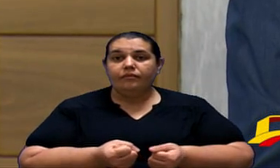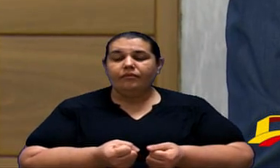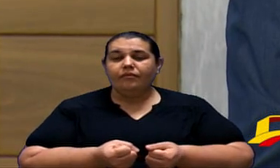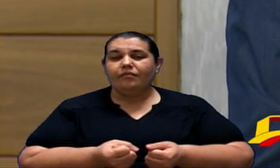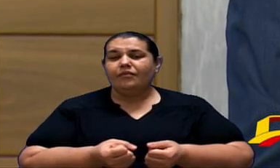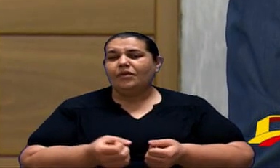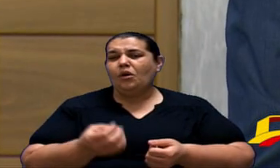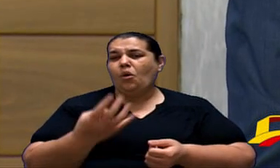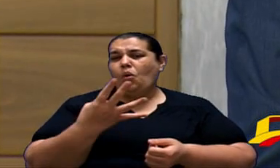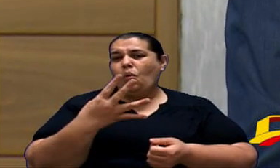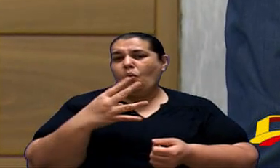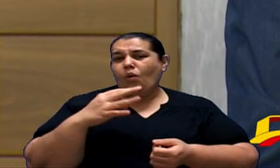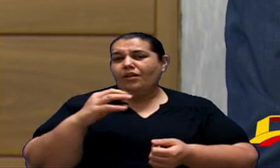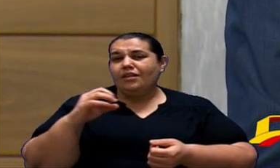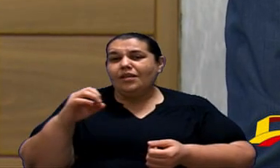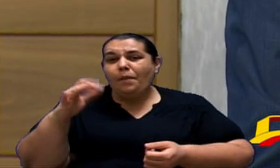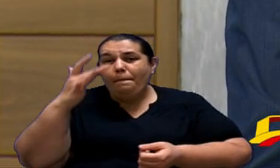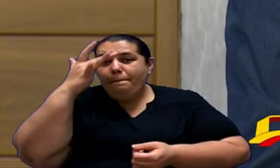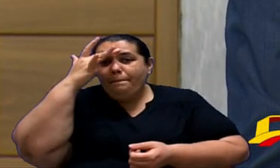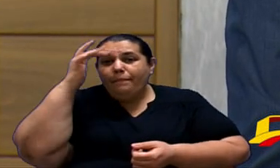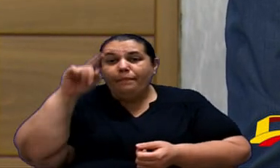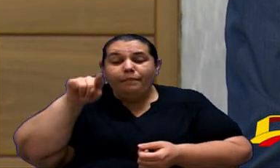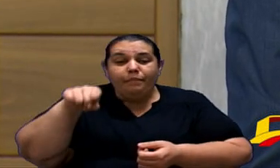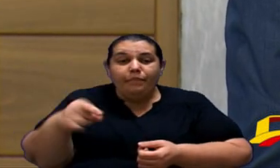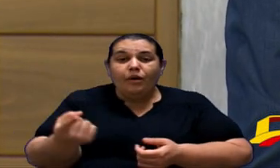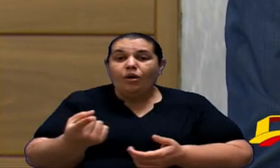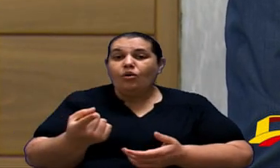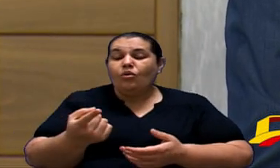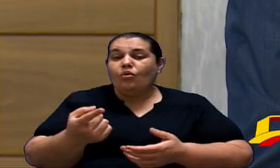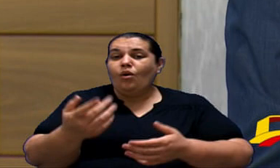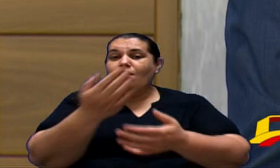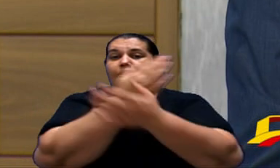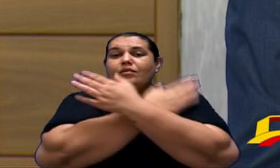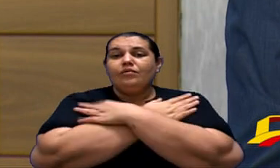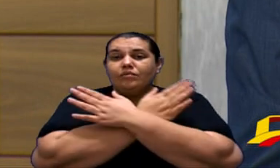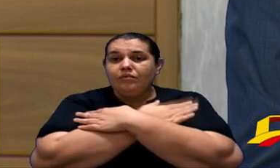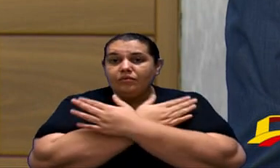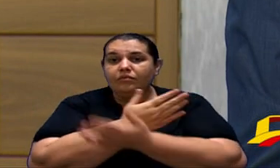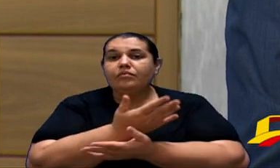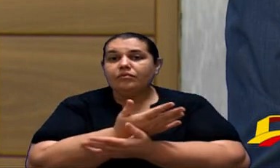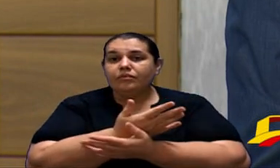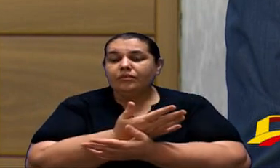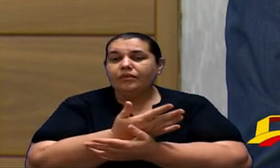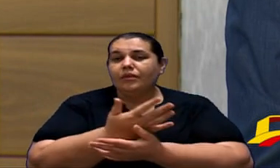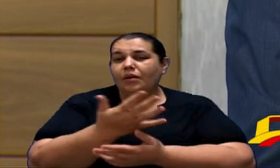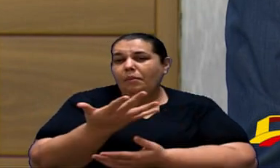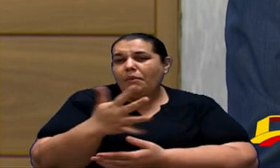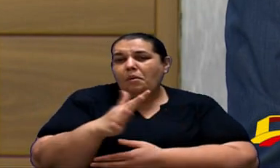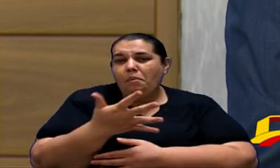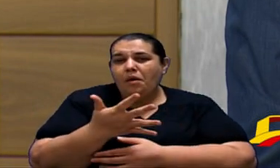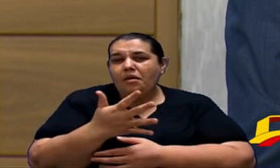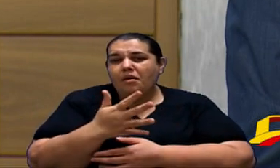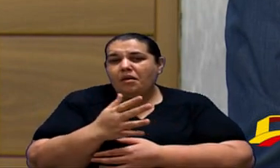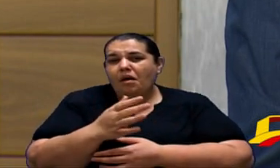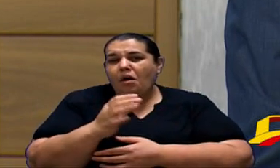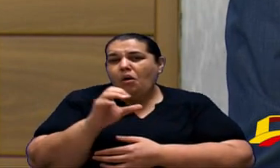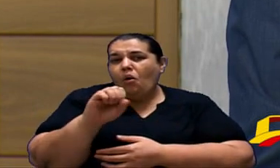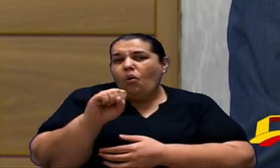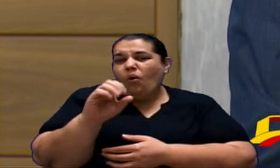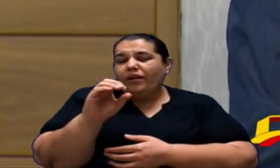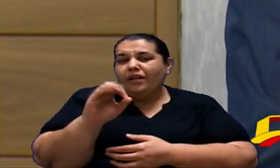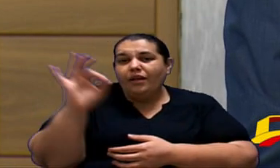ficar 400 mil pessoas desempregadas vamos falar que não perdesse todos os 500 perdesse 80% desse